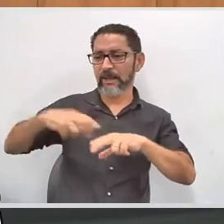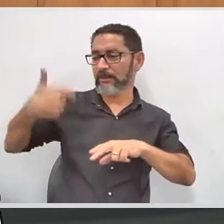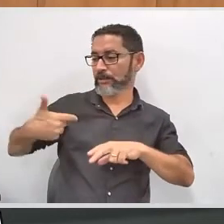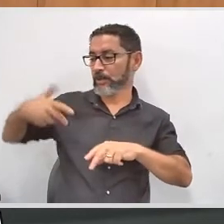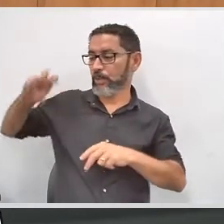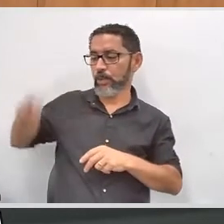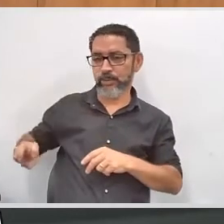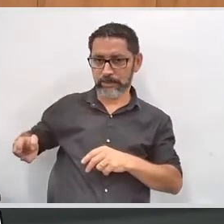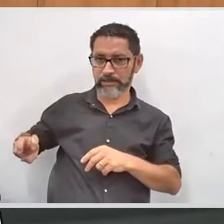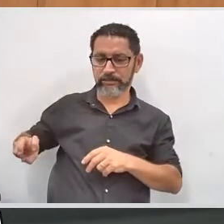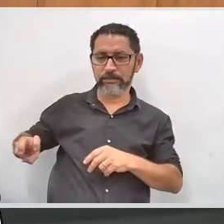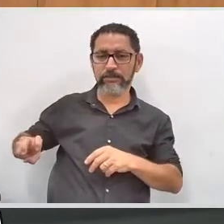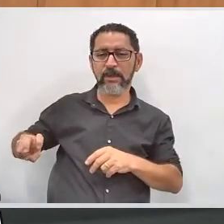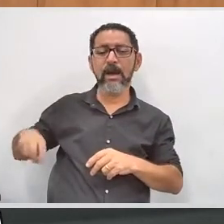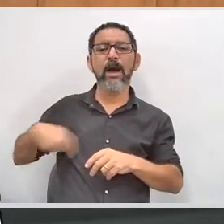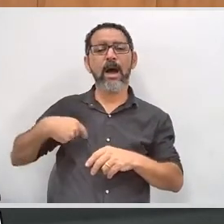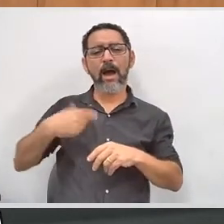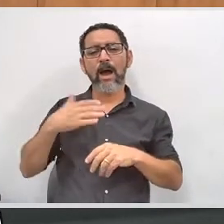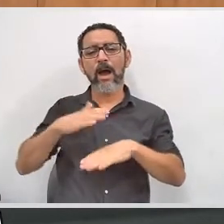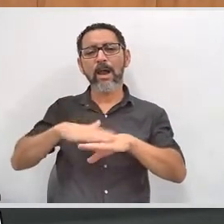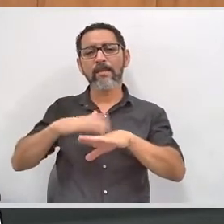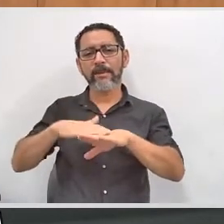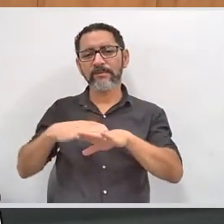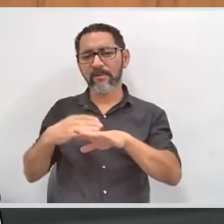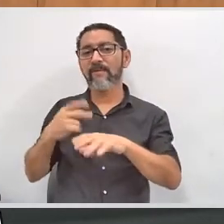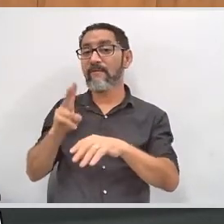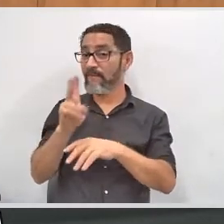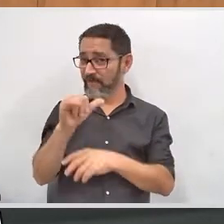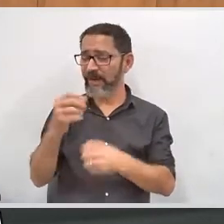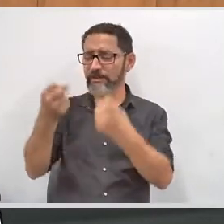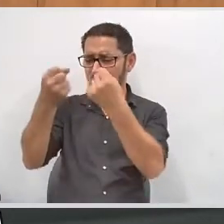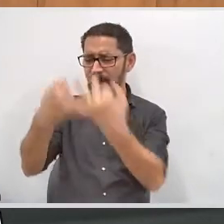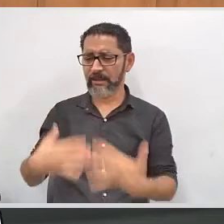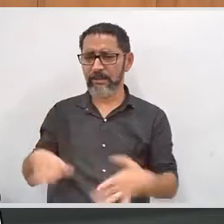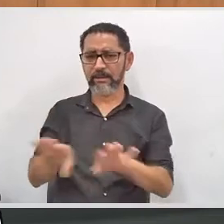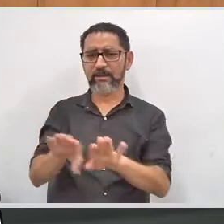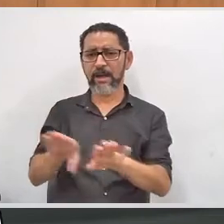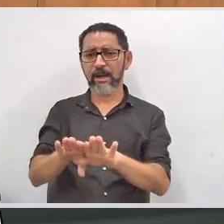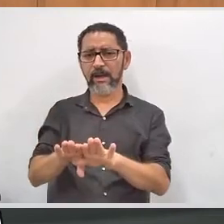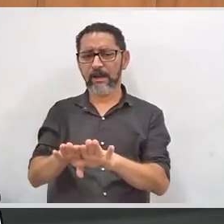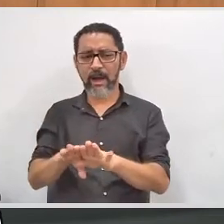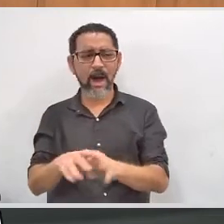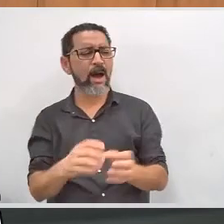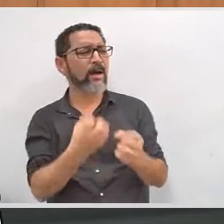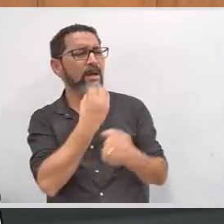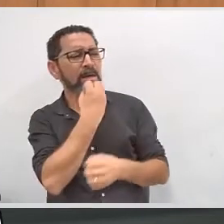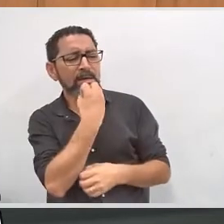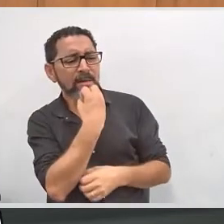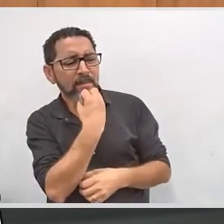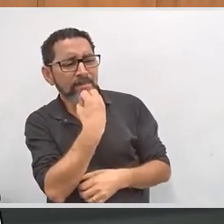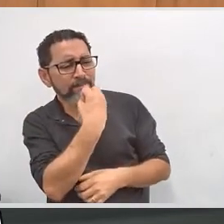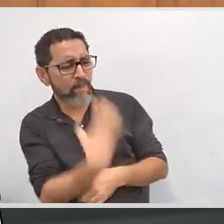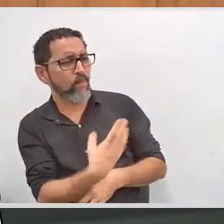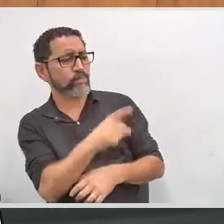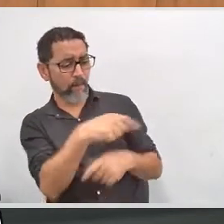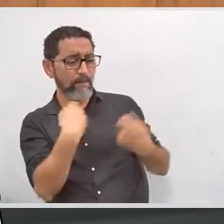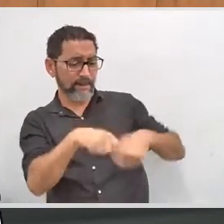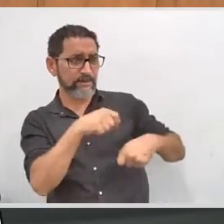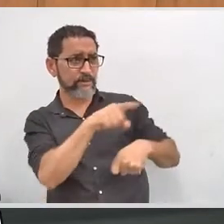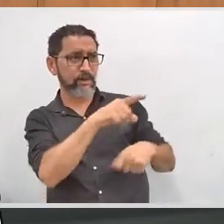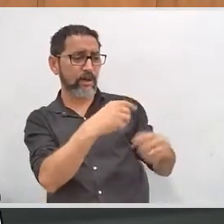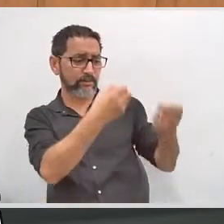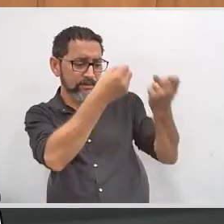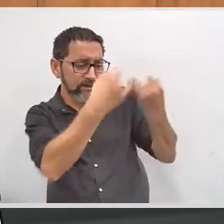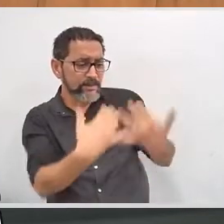o Vila. Está ótimo, ótimo, muito importante a presença da senhora aqui, viu? É como o presidente já destacou, nós contamos com a colaboração de outros